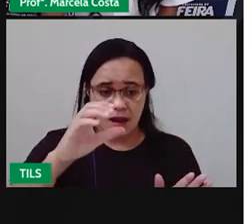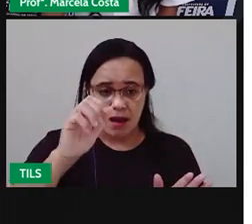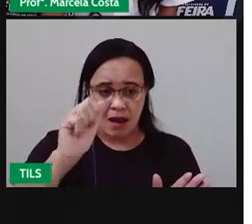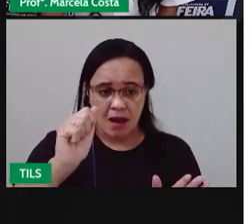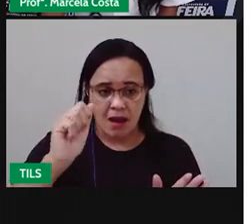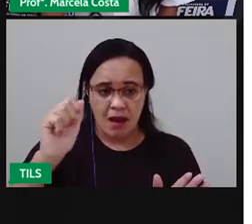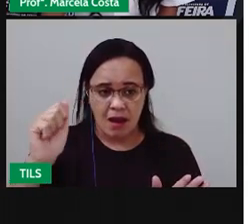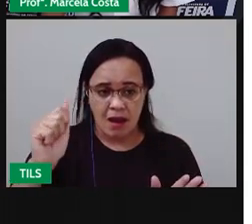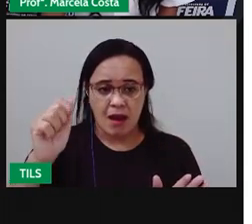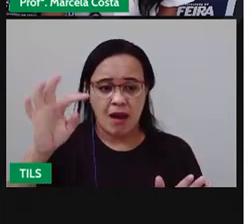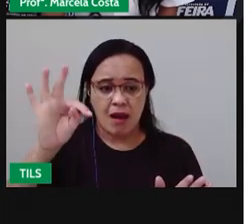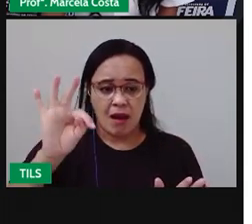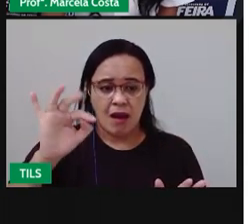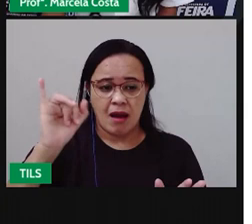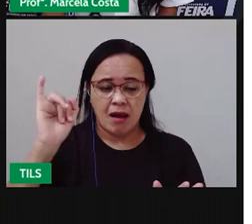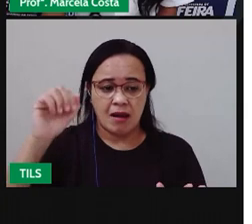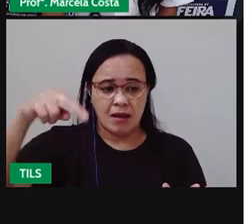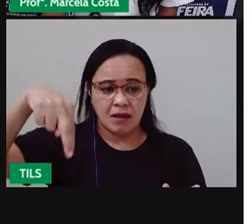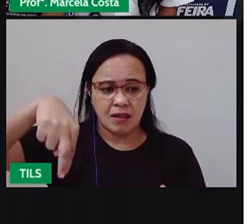caatinga.